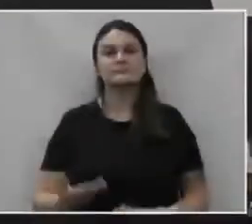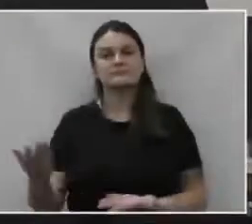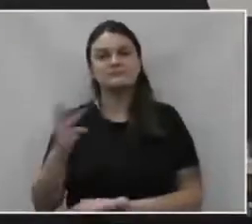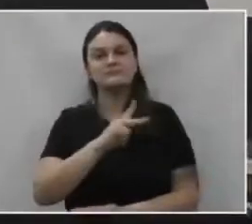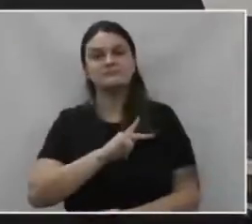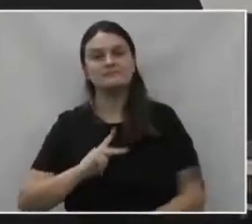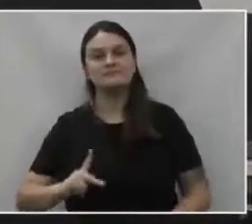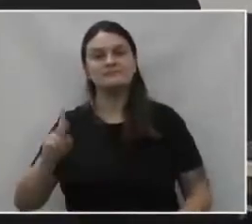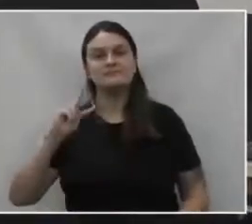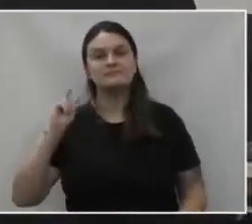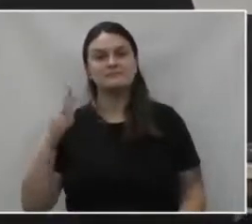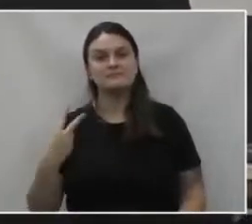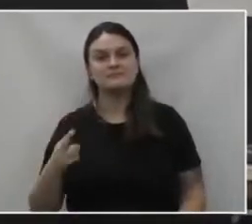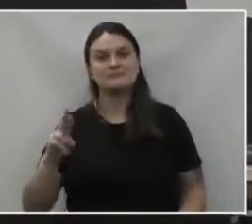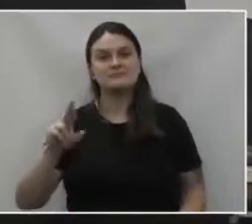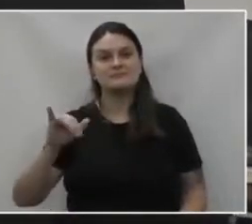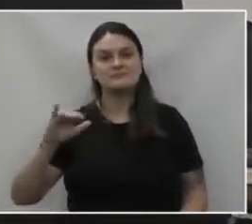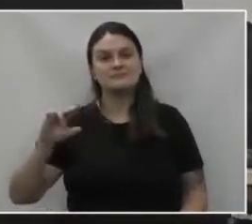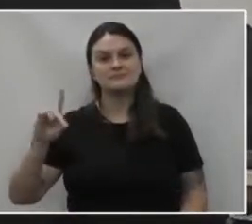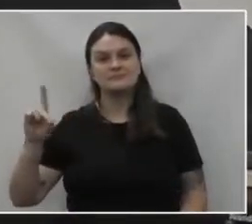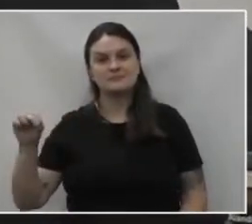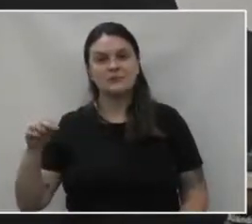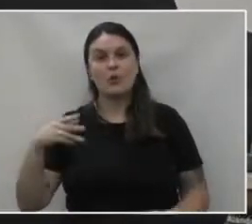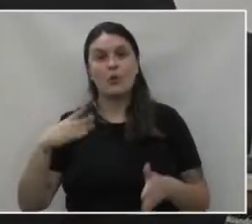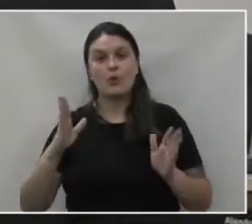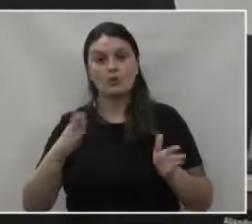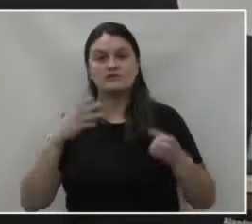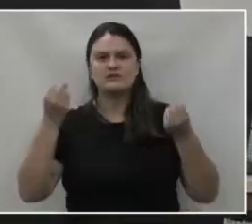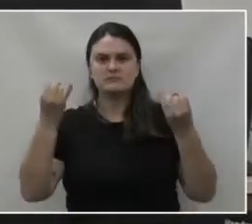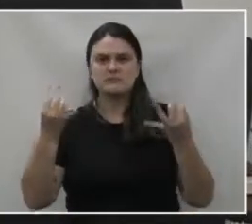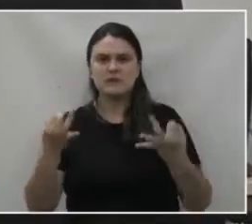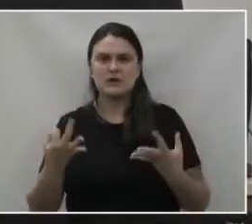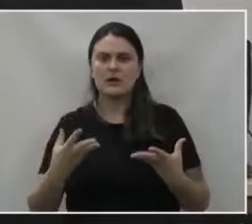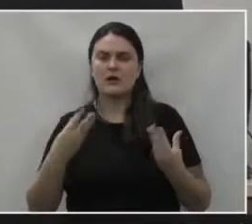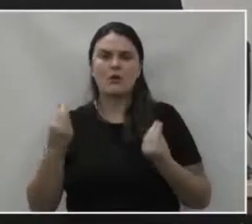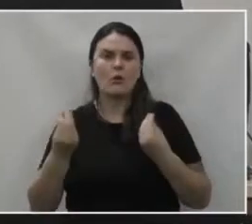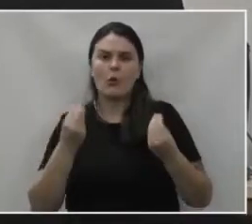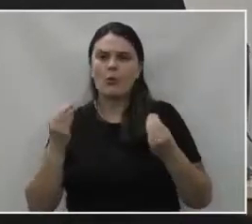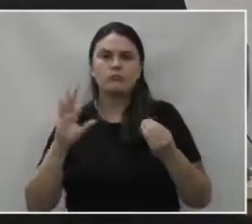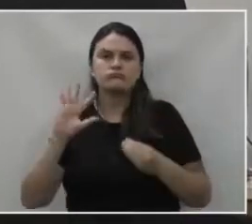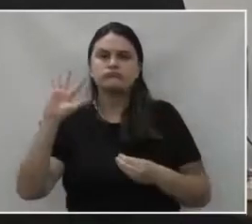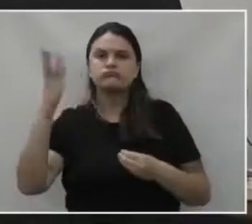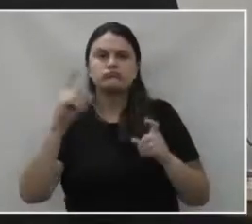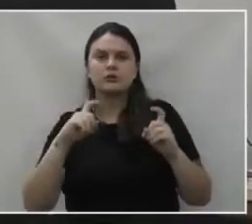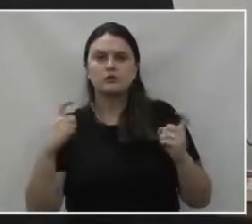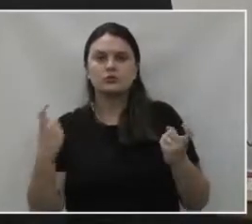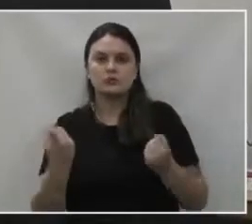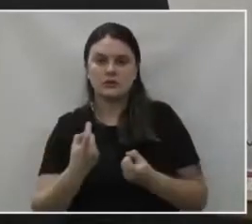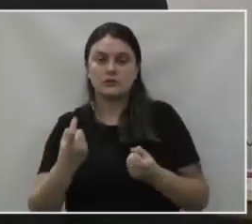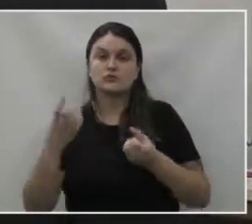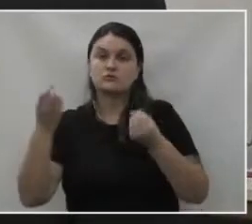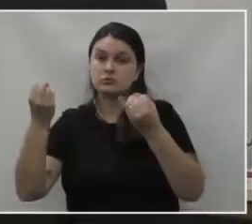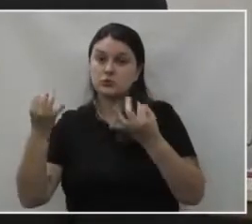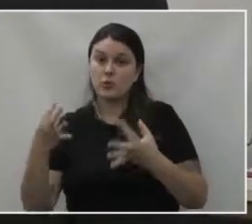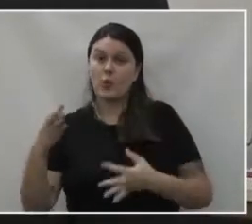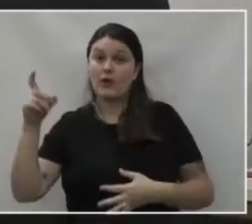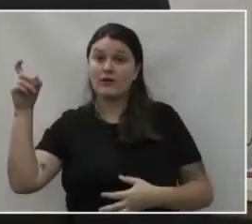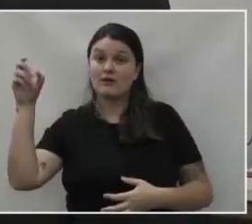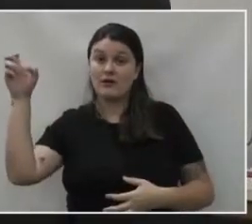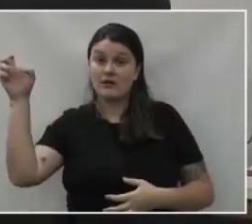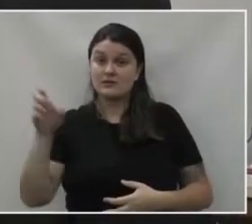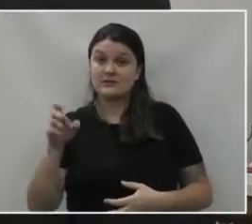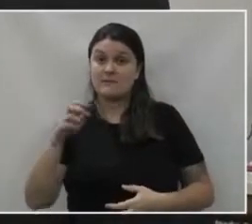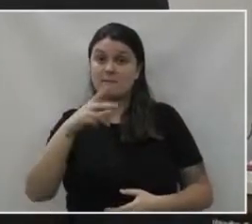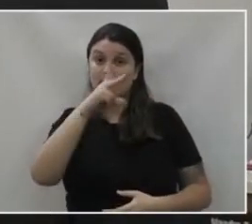Presidente Ricardo Adriano Sassos fala sobre a dinâmica dessa sessão um pouco mais curta que teve a questão das contas do prefeito, ex-prefeito Pedro Ivo,